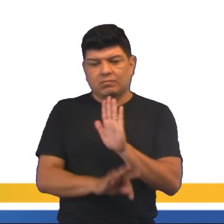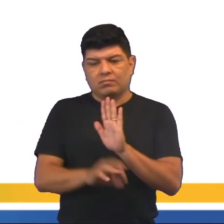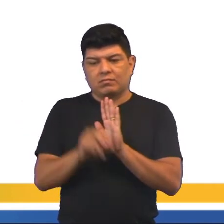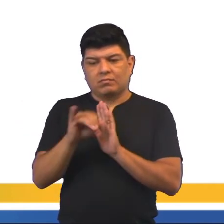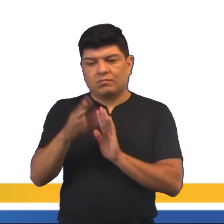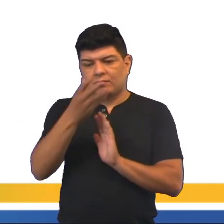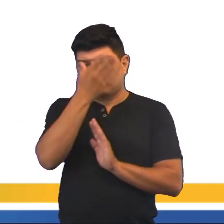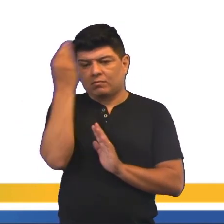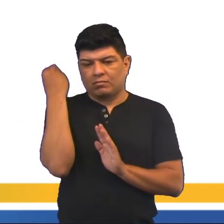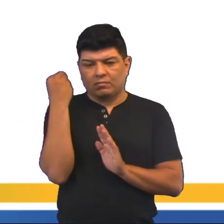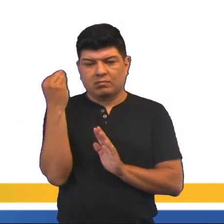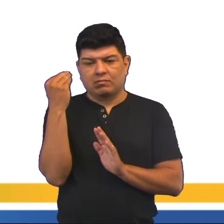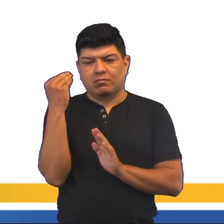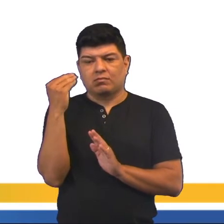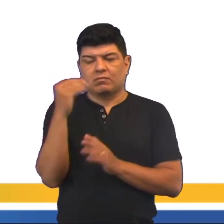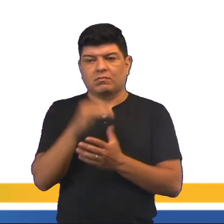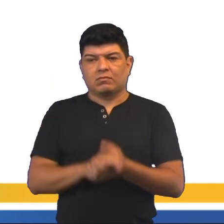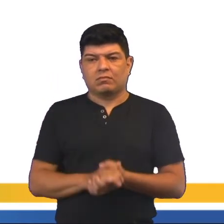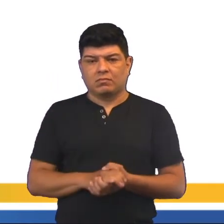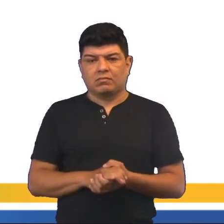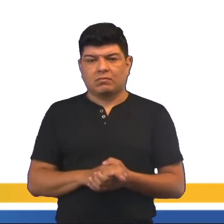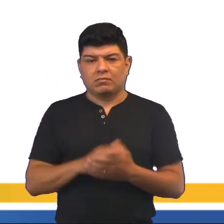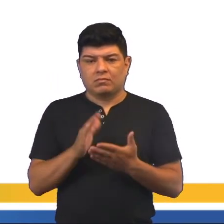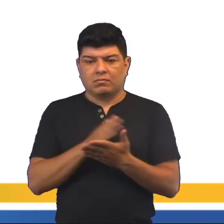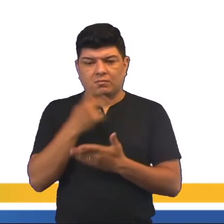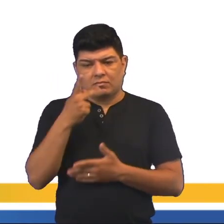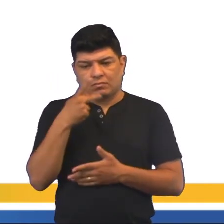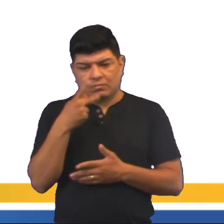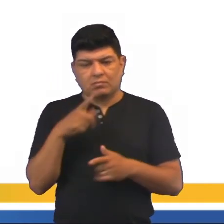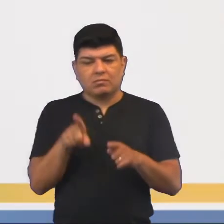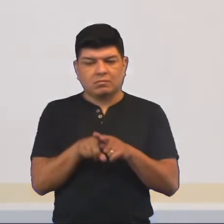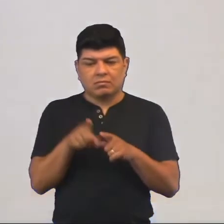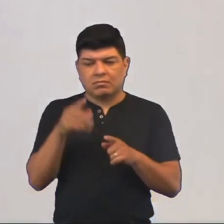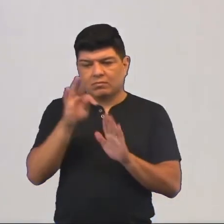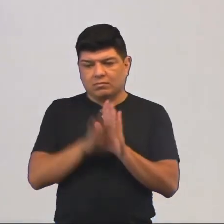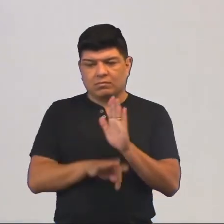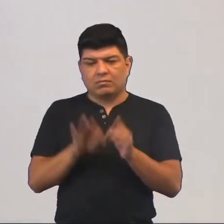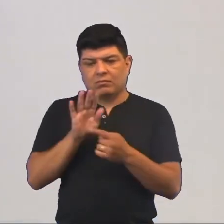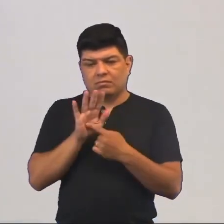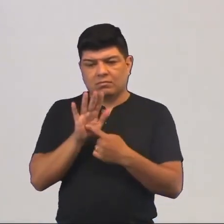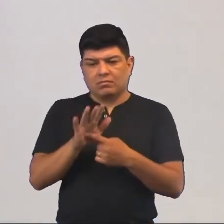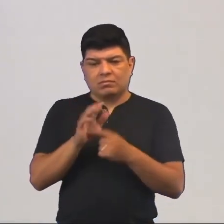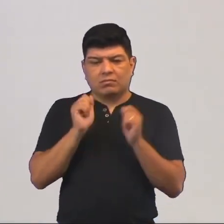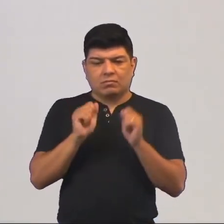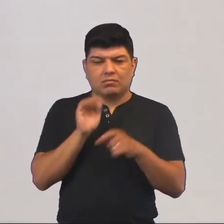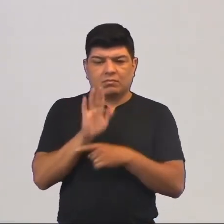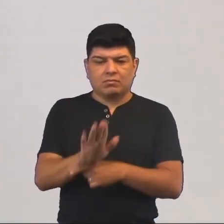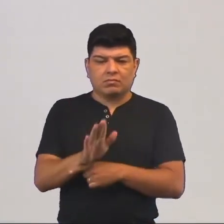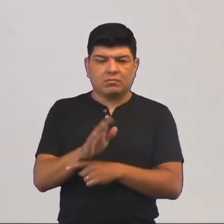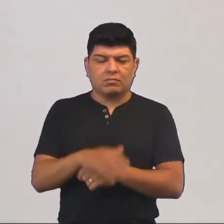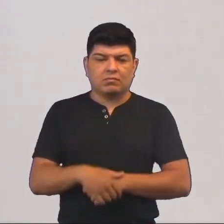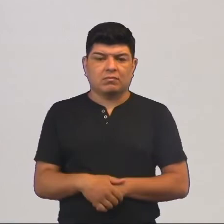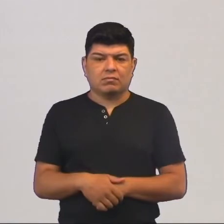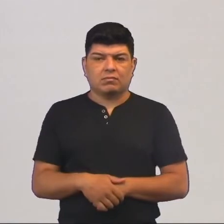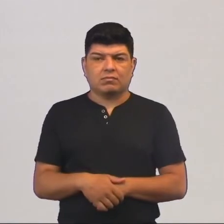Se alguém esquecer de alguma fala, ele também está com o texto, então ele pode ajudar